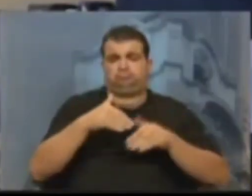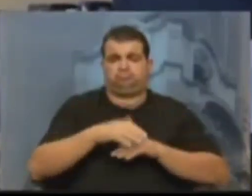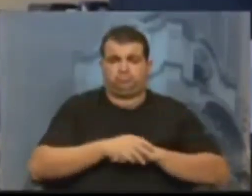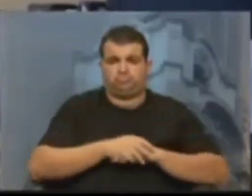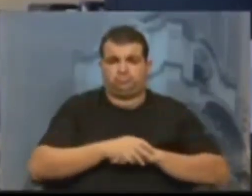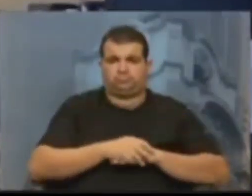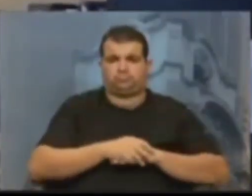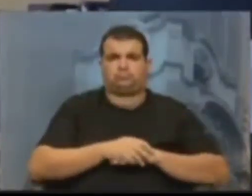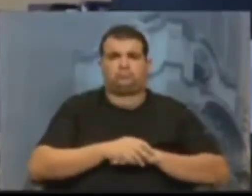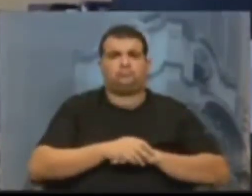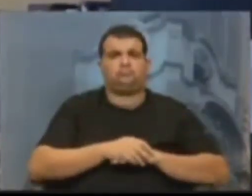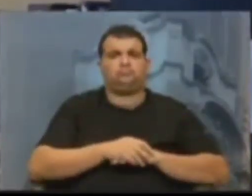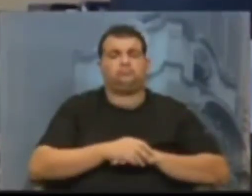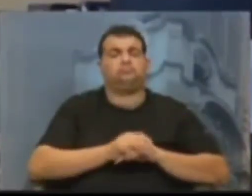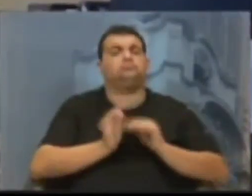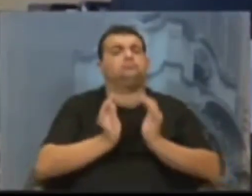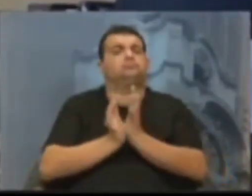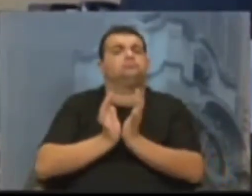companhia,